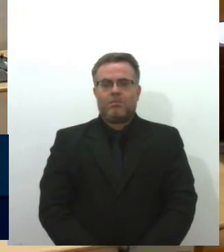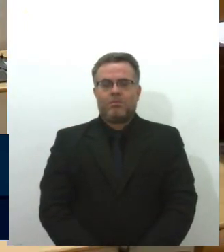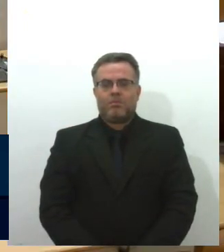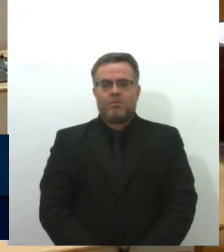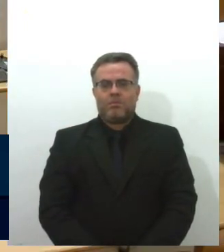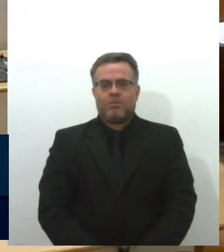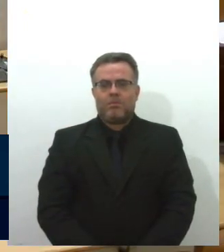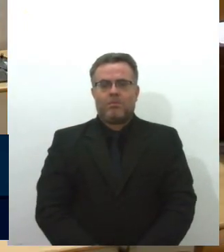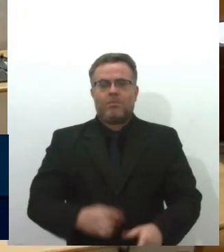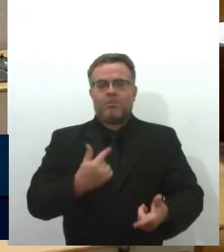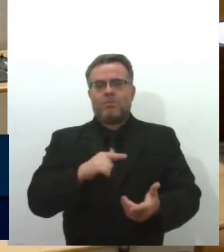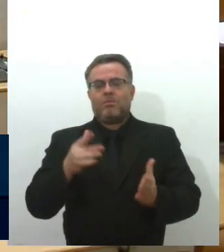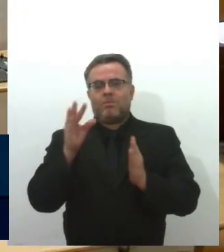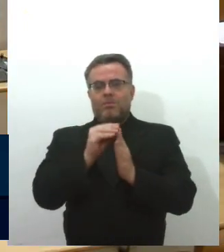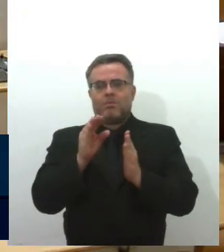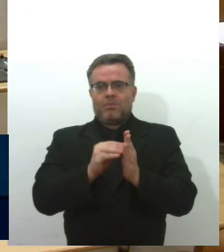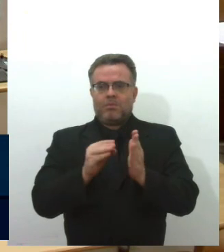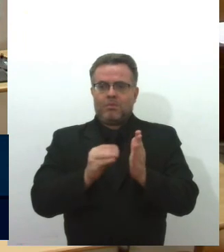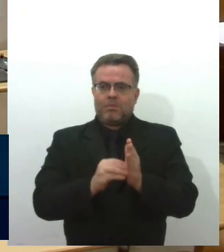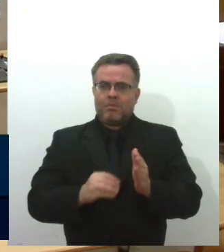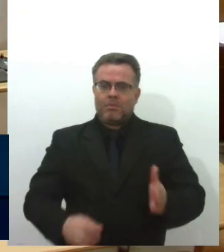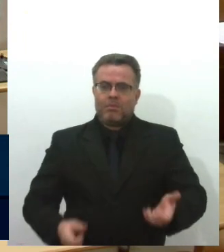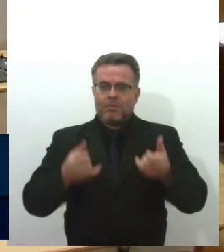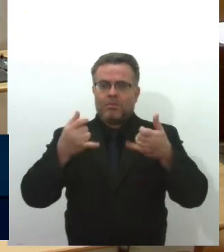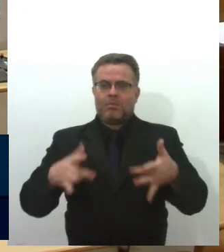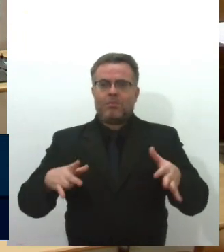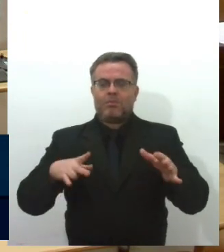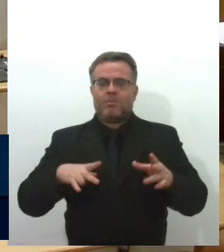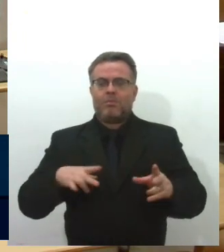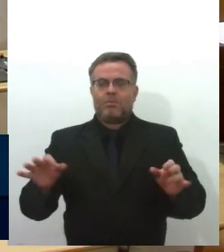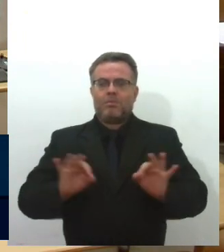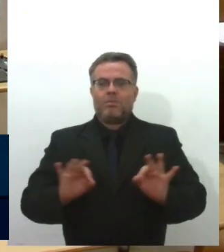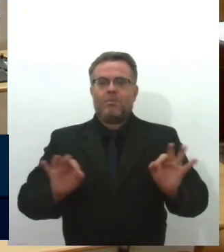Não havendo inscritos para a explicação pessoal,